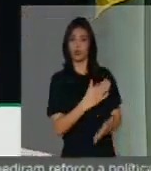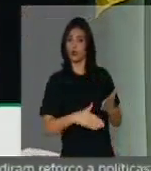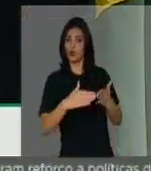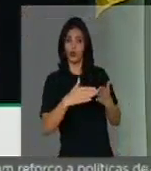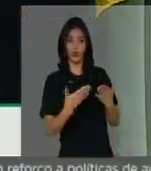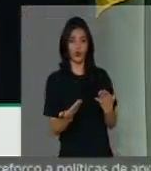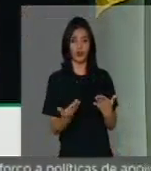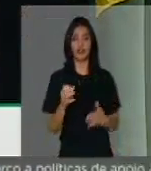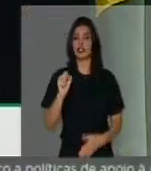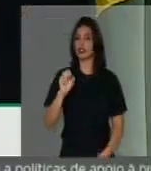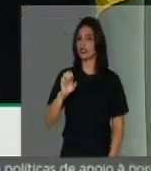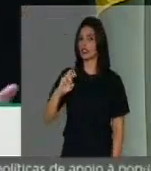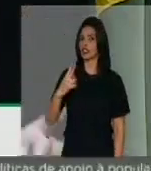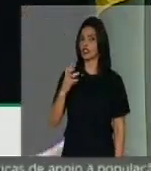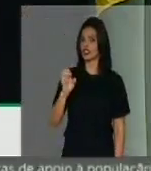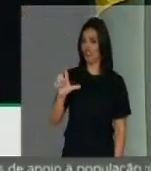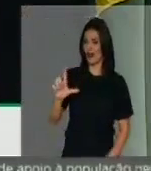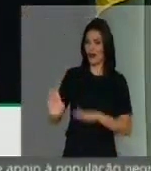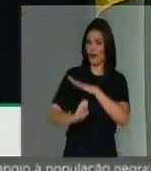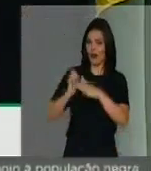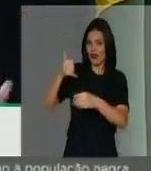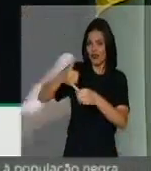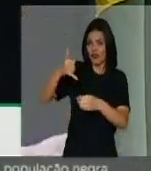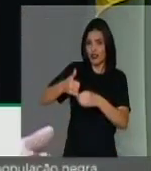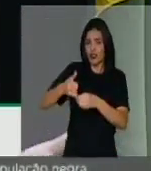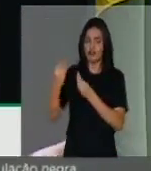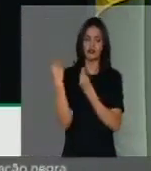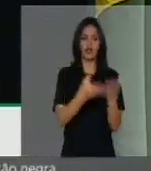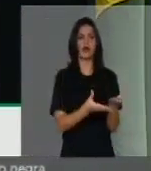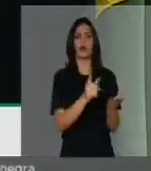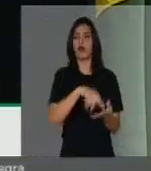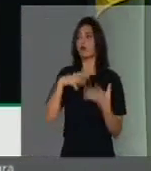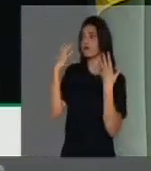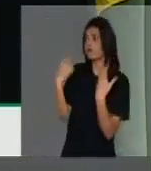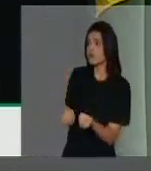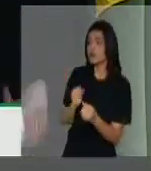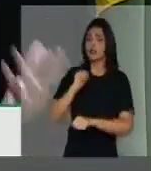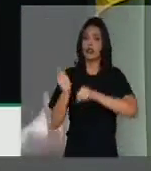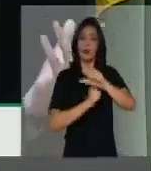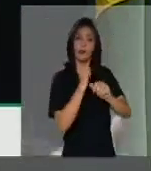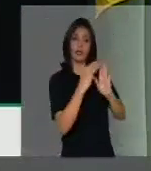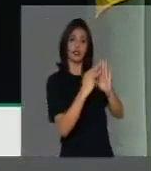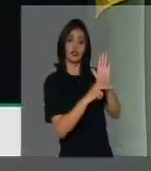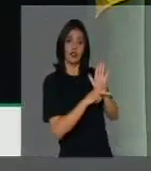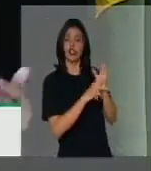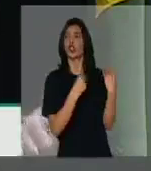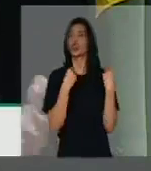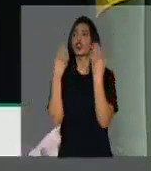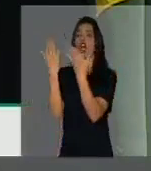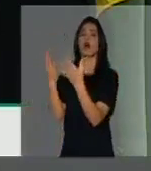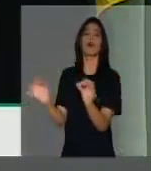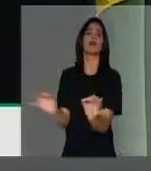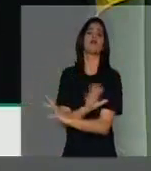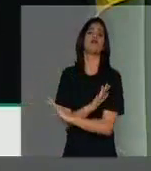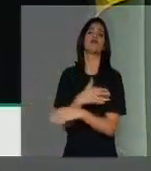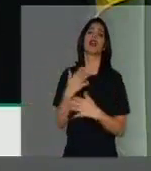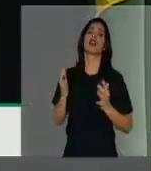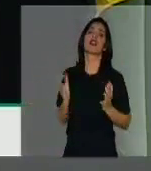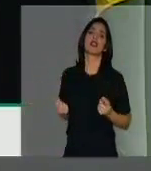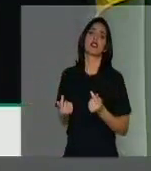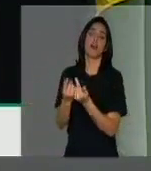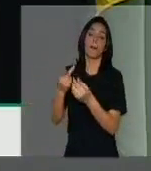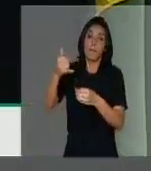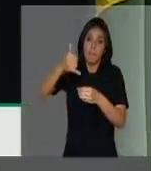transformaram isso no quê? Numa medida provisória, que entrega de bandeja a riqueza brasileira, o petróleo